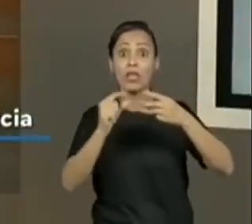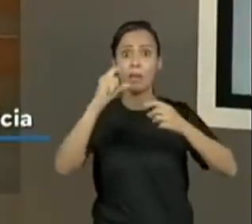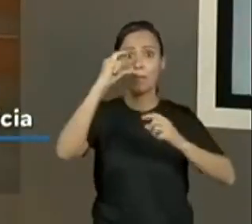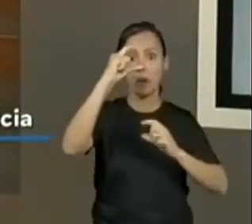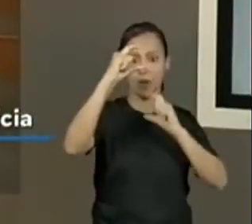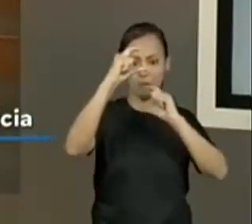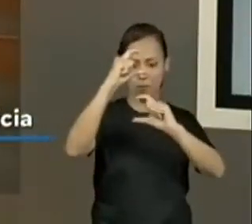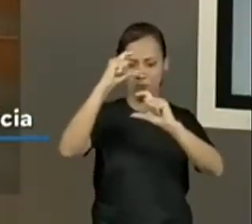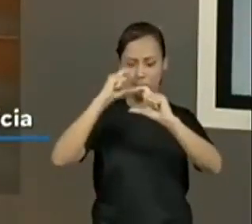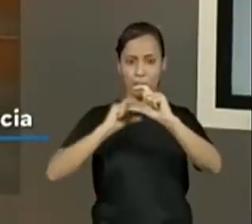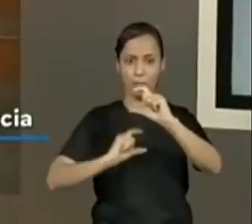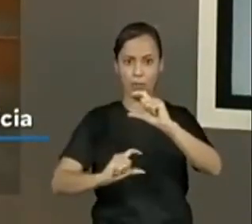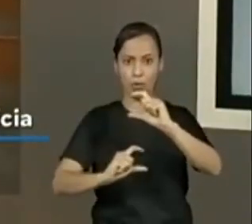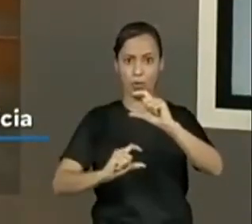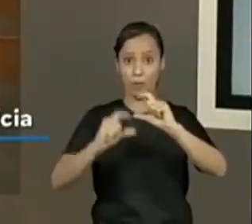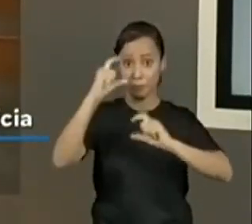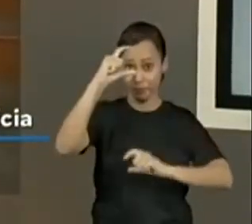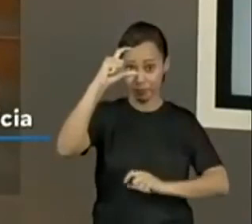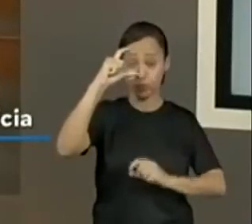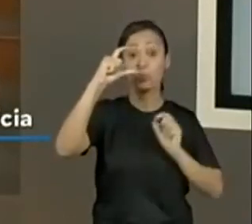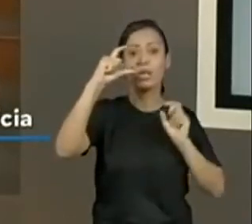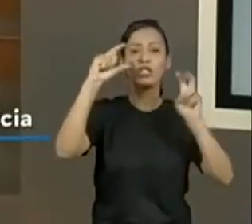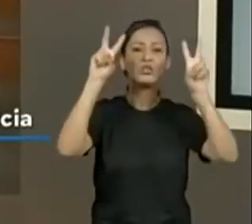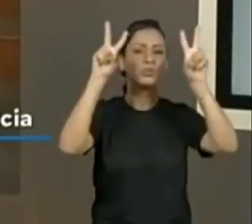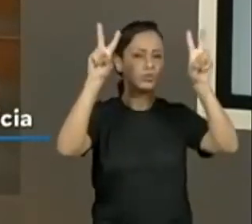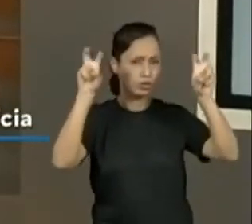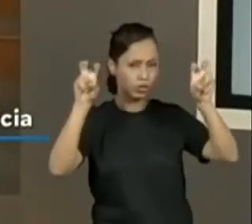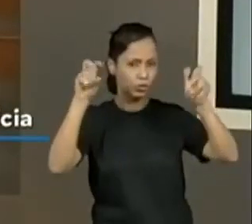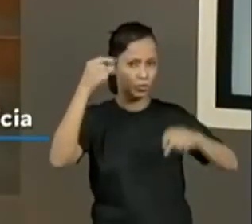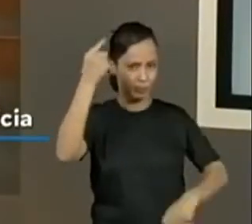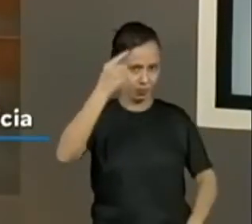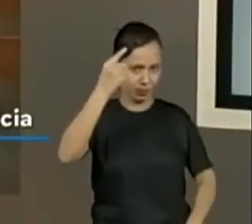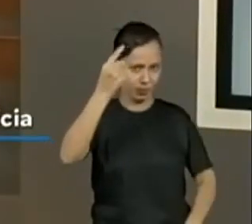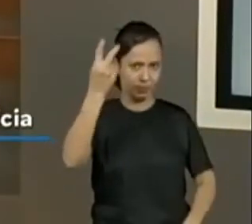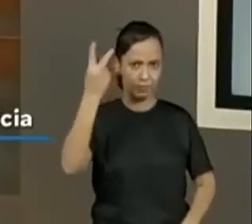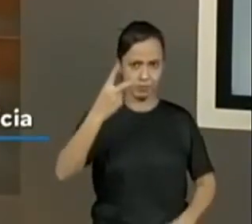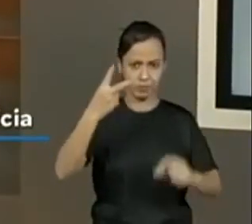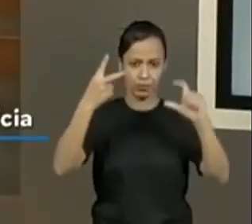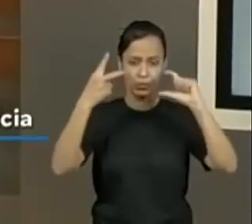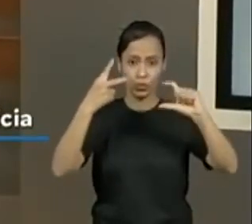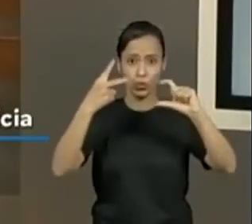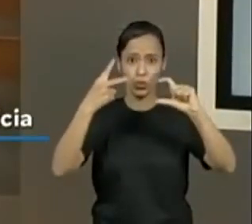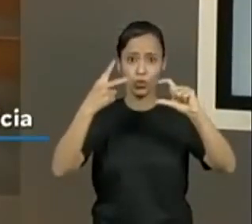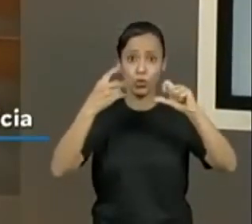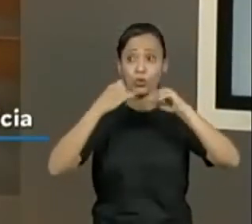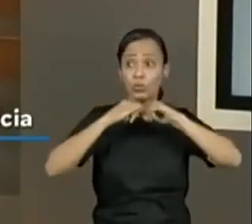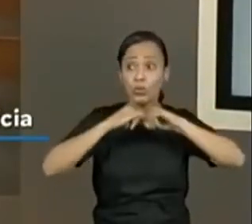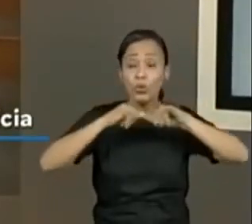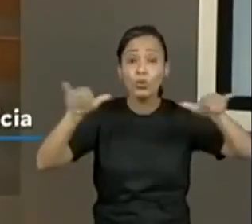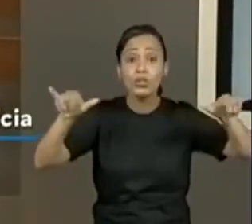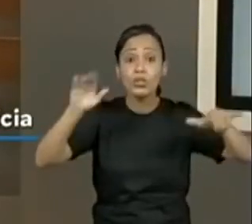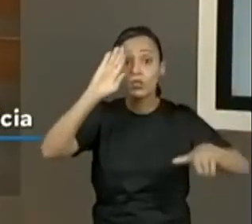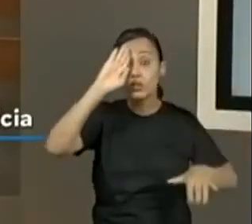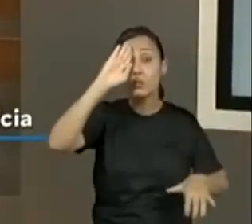importante. O título, o subtítulo e o primeiro parágrafo que nas próximas aulas comentaremos dele que também faz